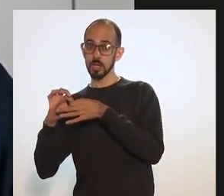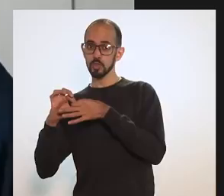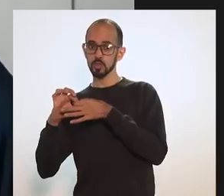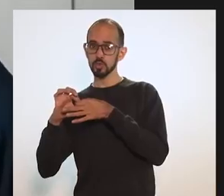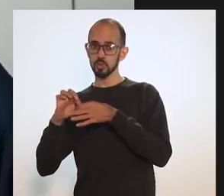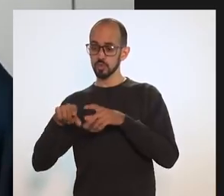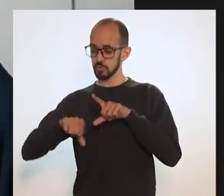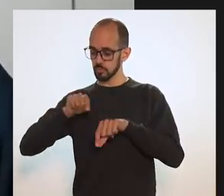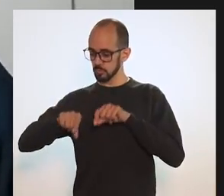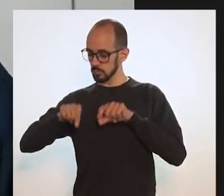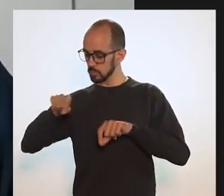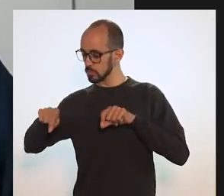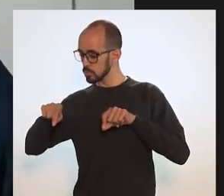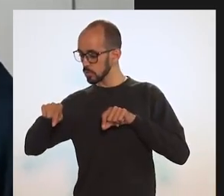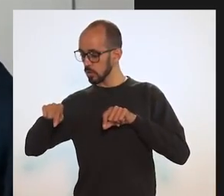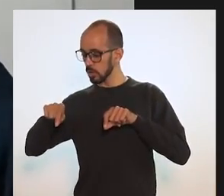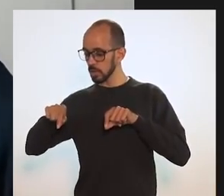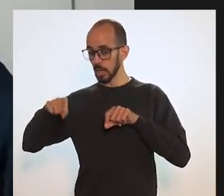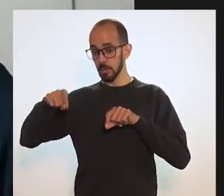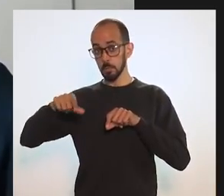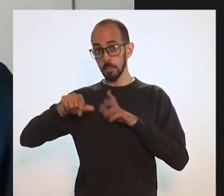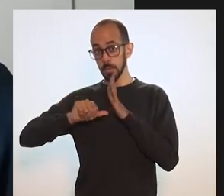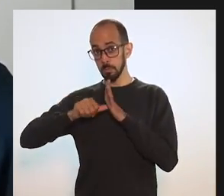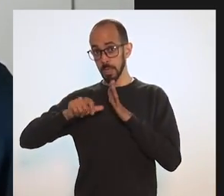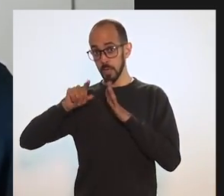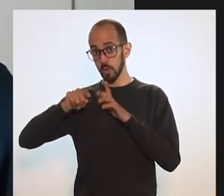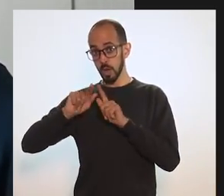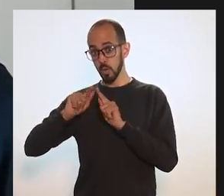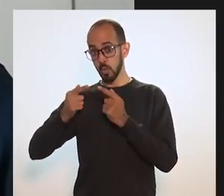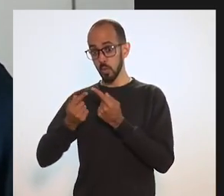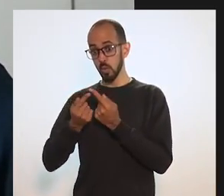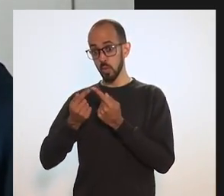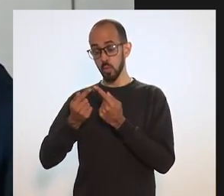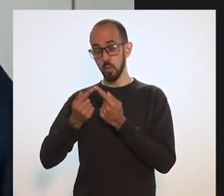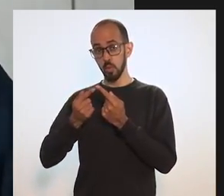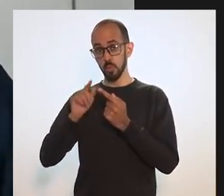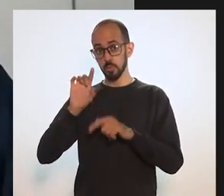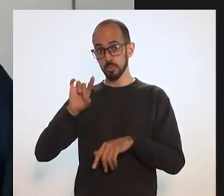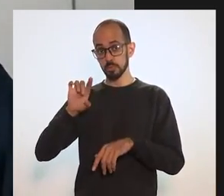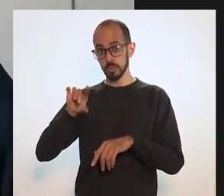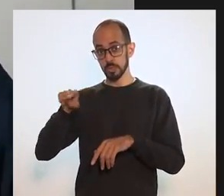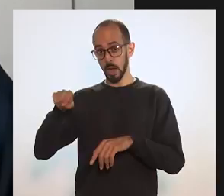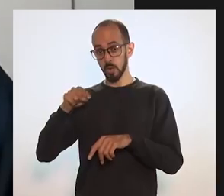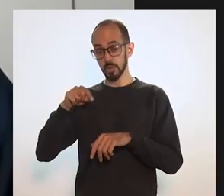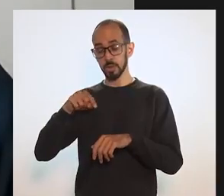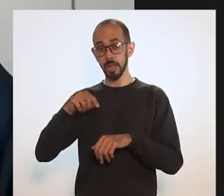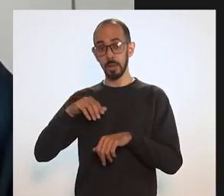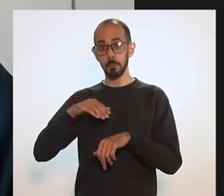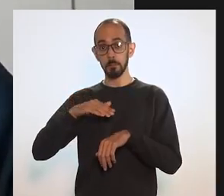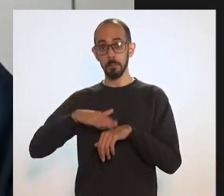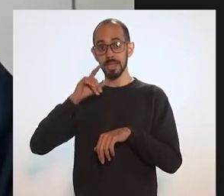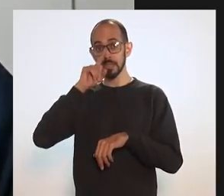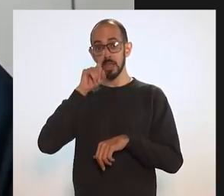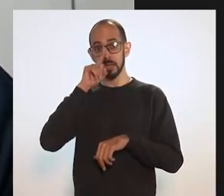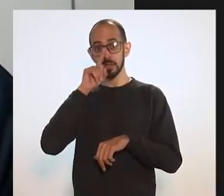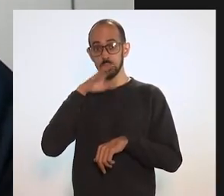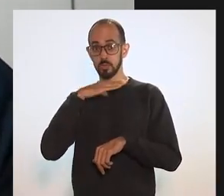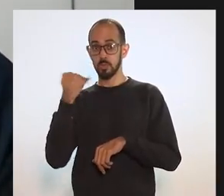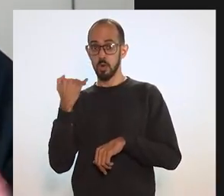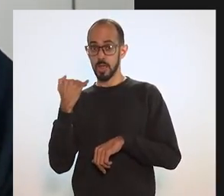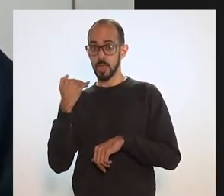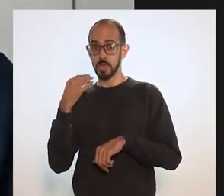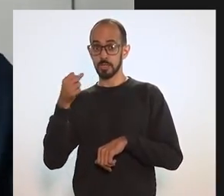de prioridades. Essas prioridades começam pelos grupos mais vulneráveis, ou seja, que têm mais chance de virar óbito,